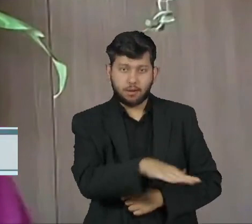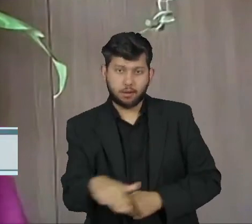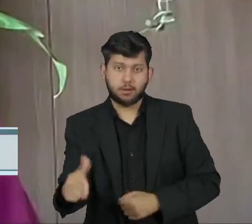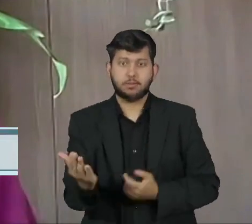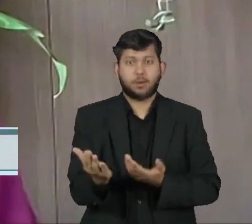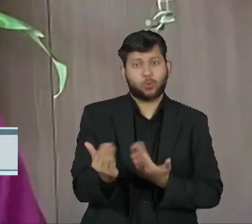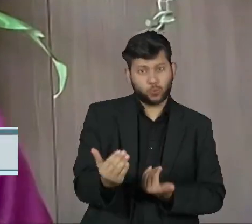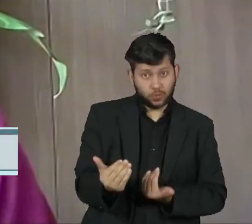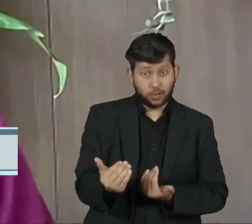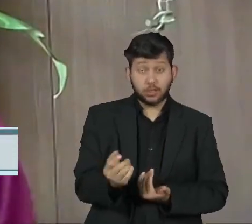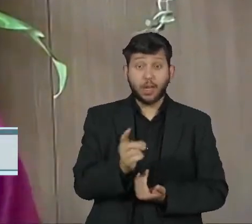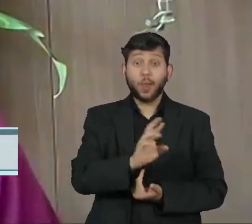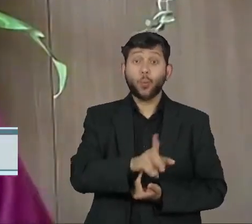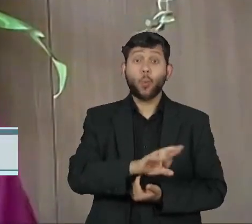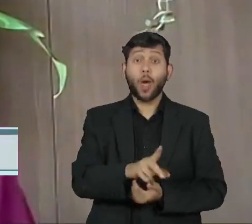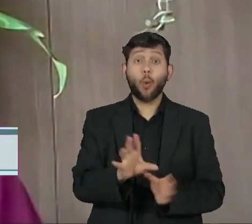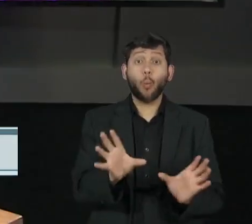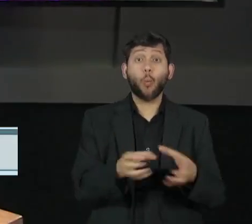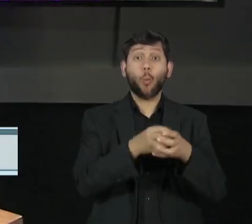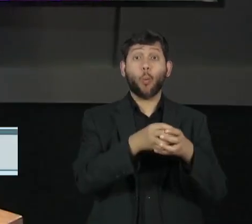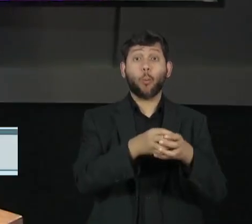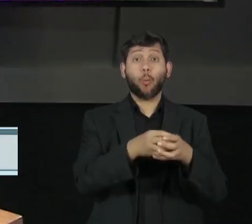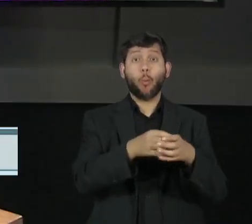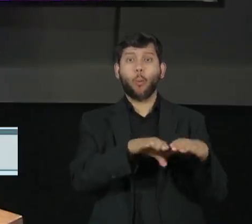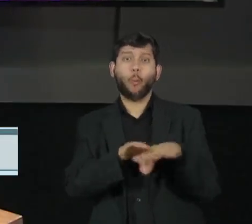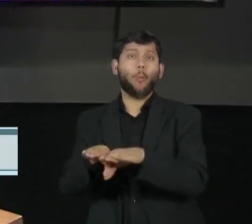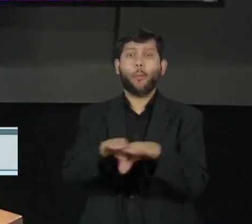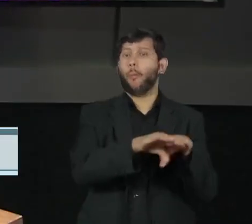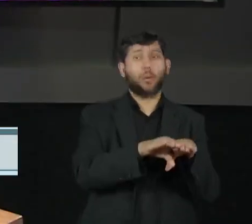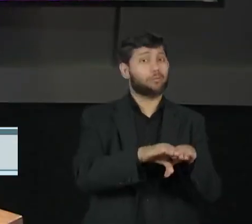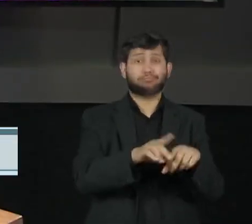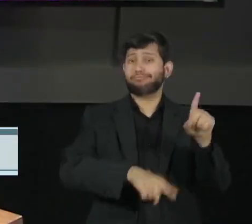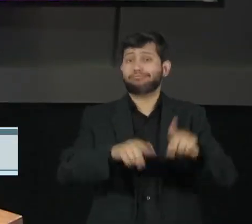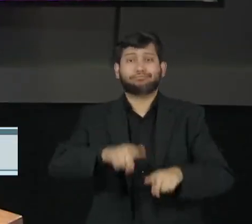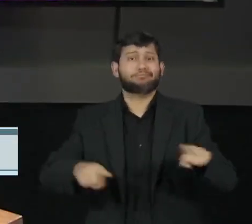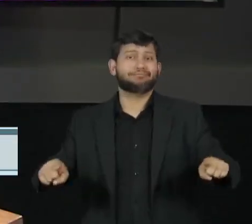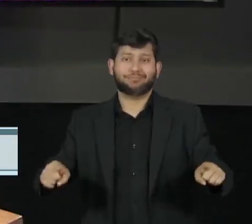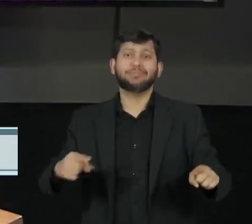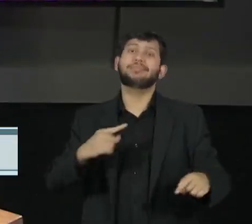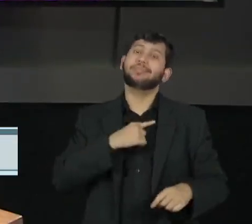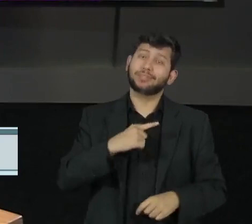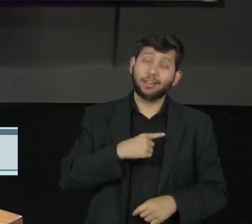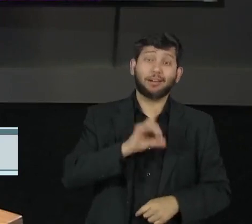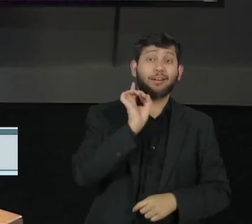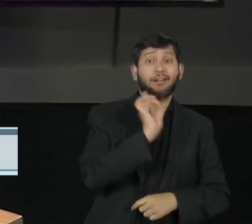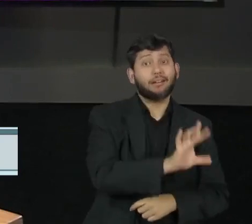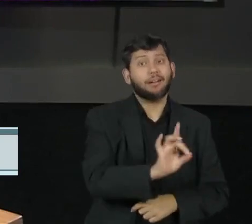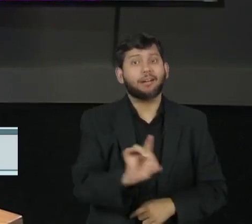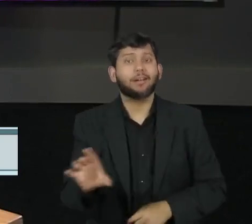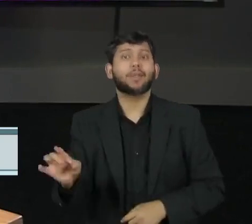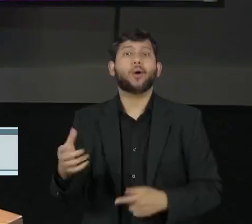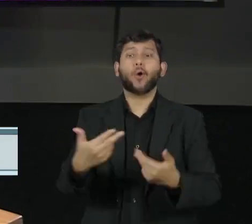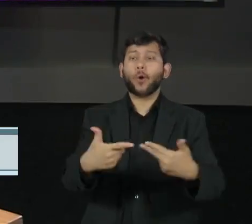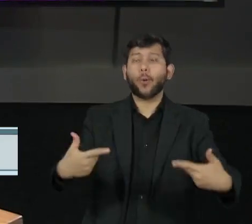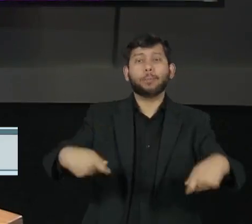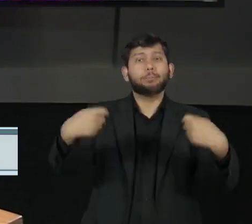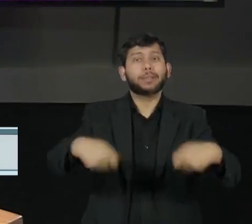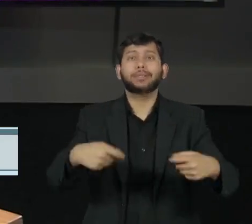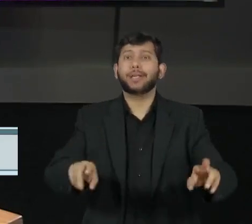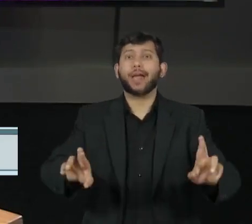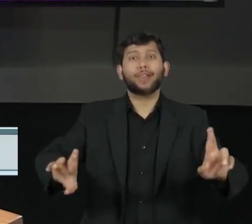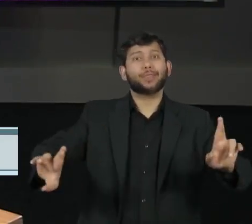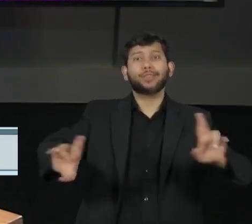não são um grupo massificado. Na verdade, crianças e adolescentes possuem necessidades